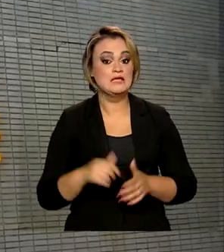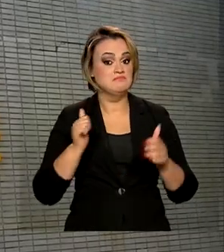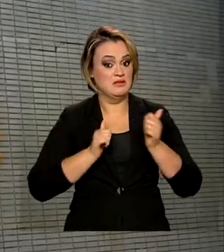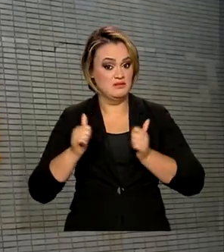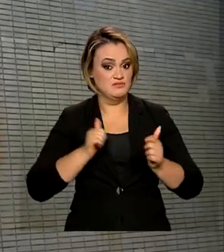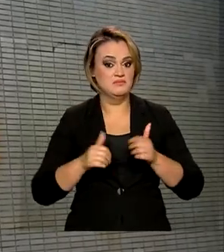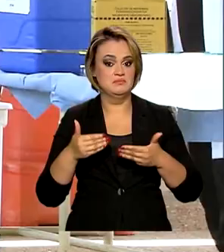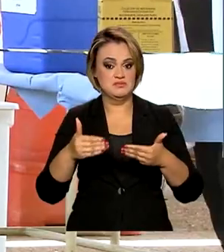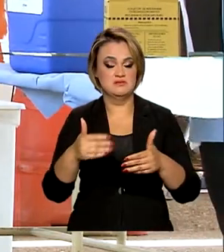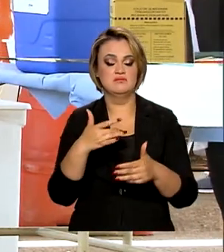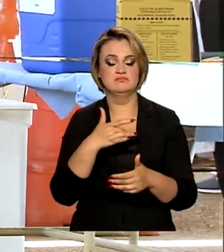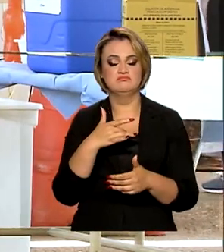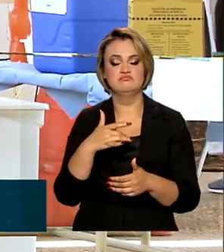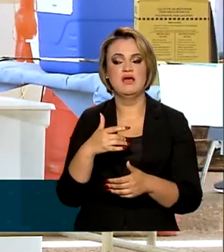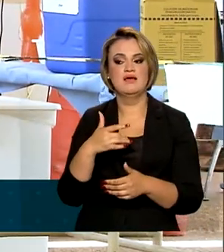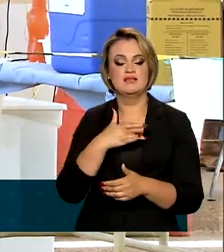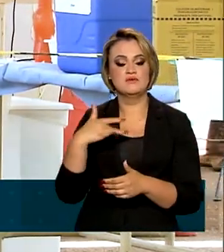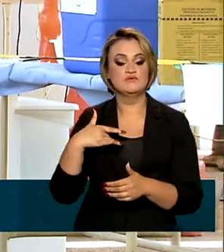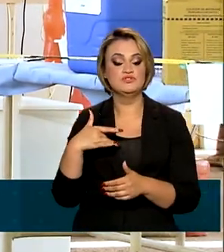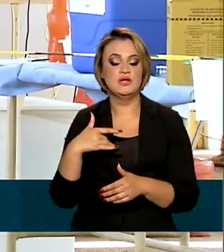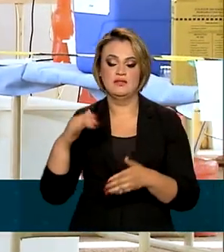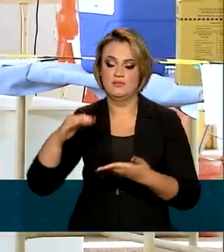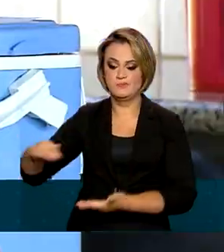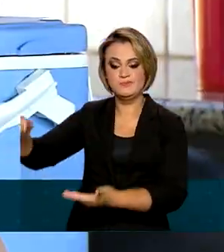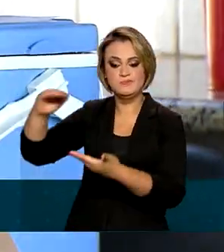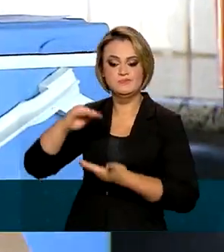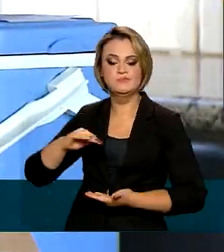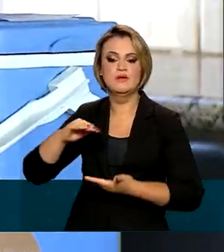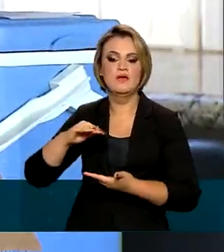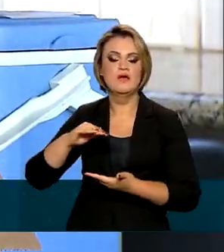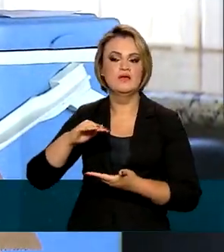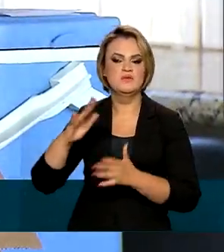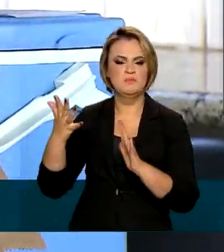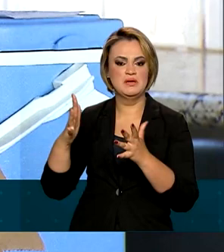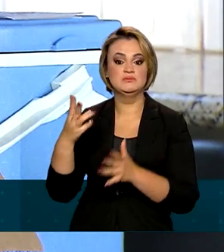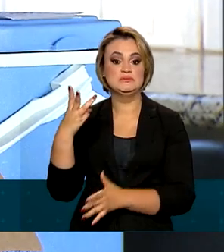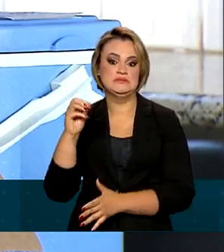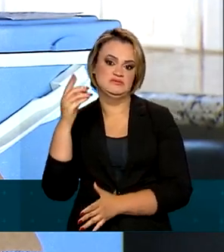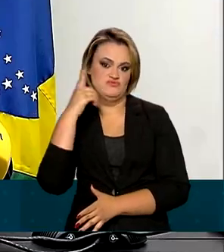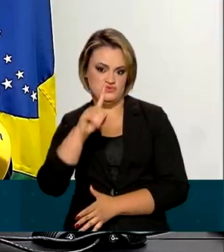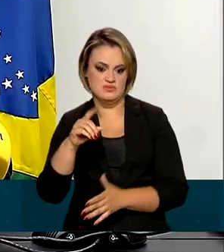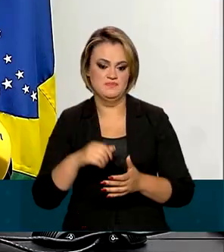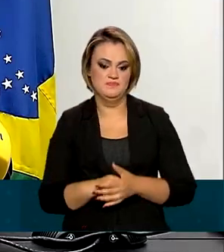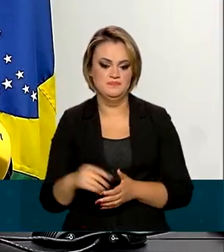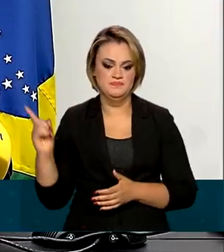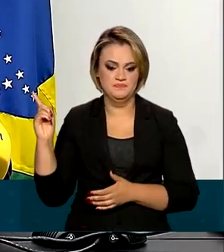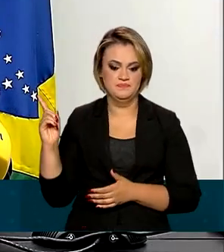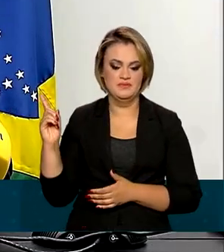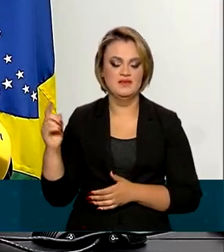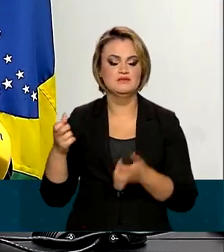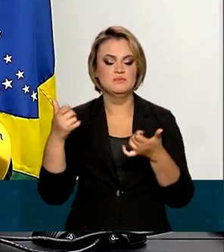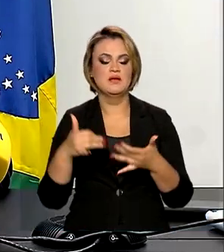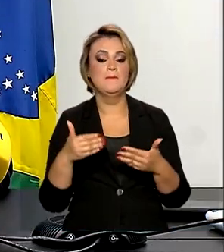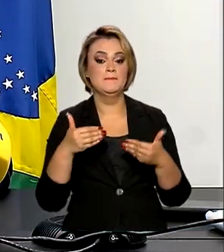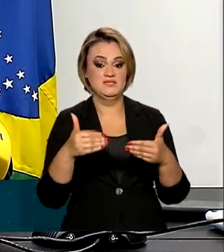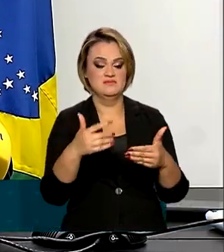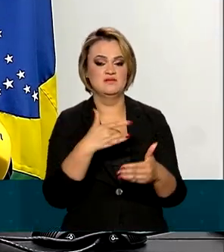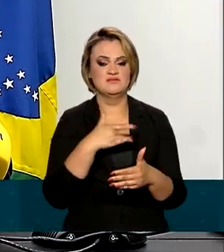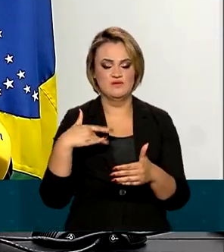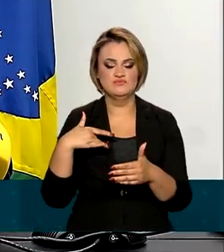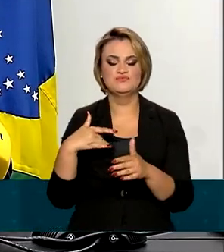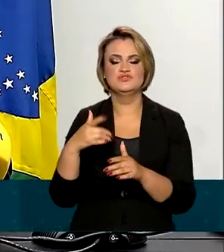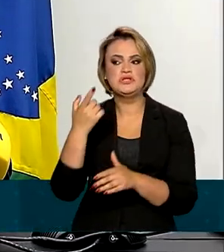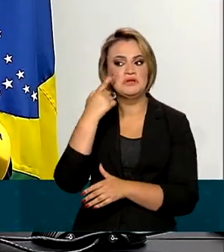expectativa do Ministério é de que novas doses estejam disponíveis em até 30 dias. O Ministério da Saúde já está vendo como vai fazer isso. A gente tem